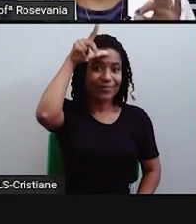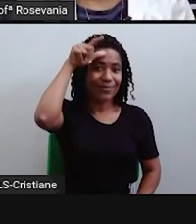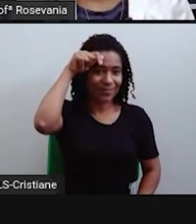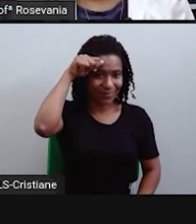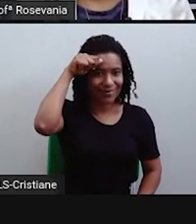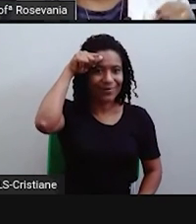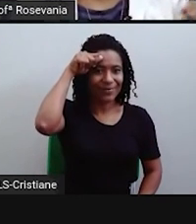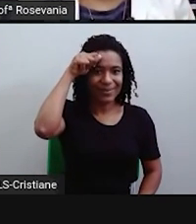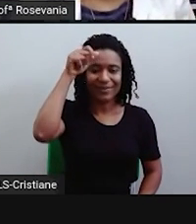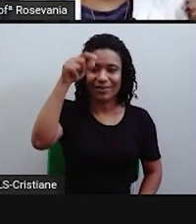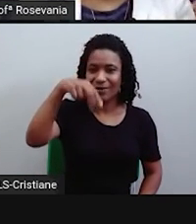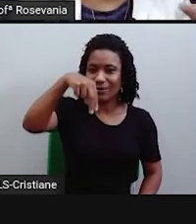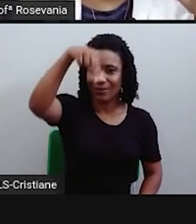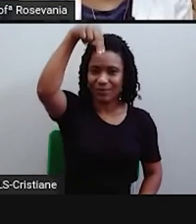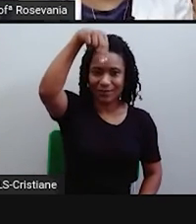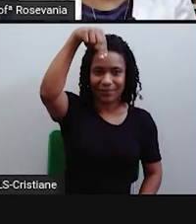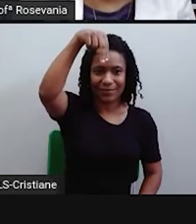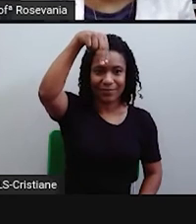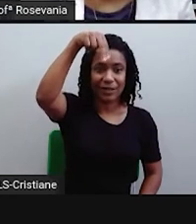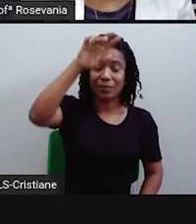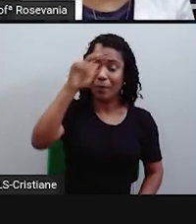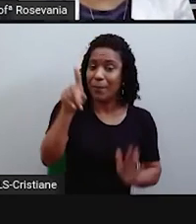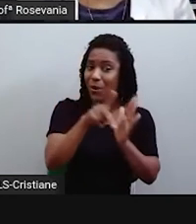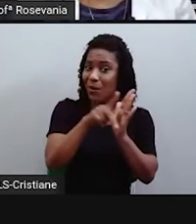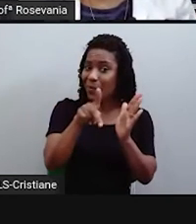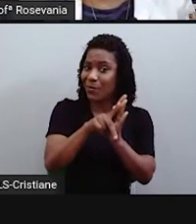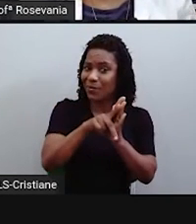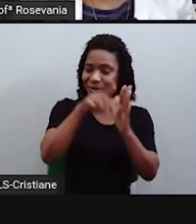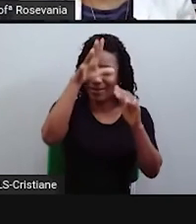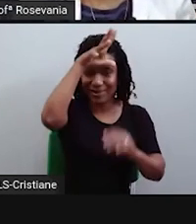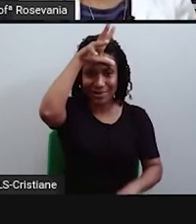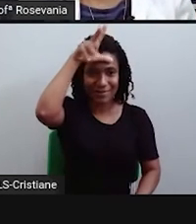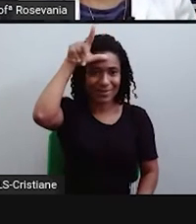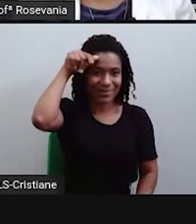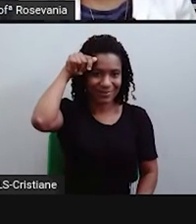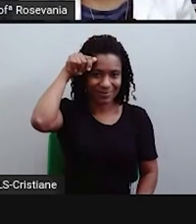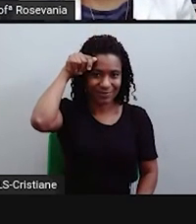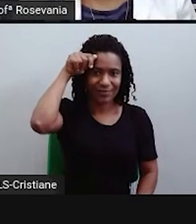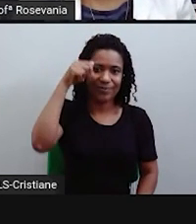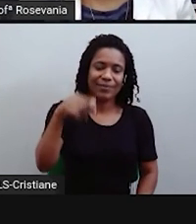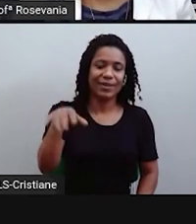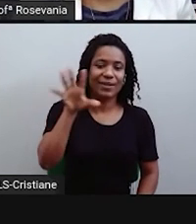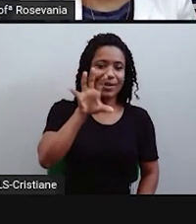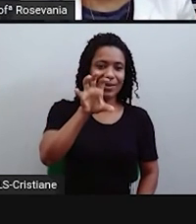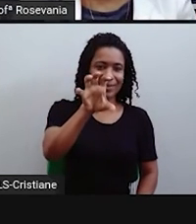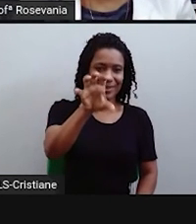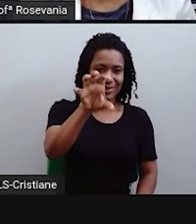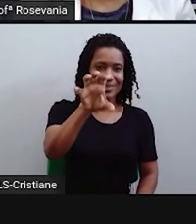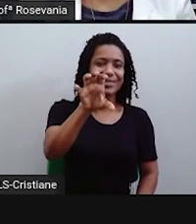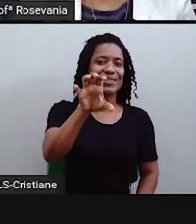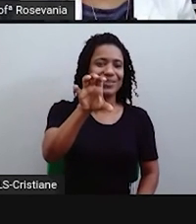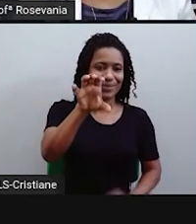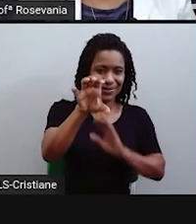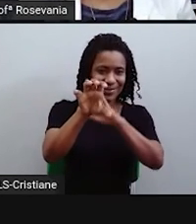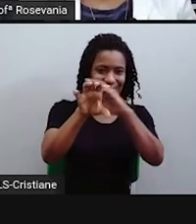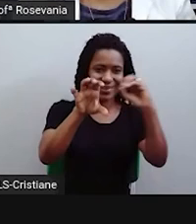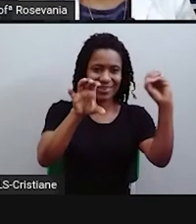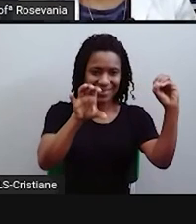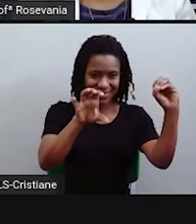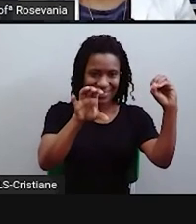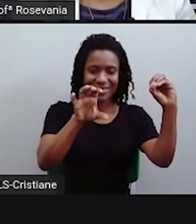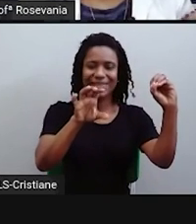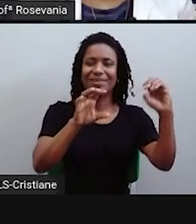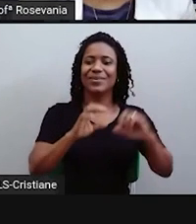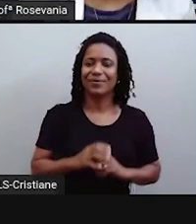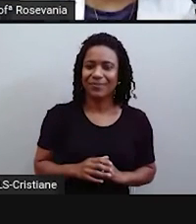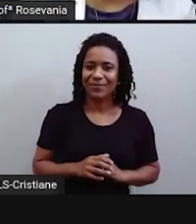é mais região Norte, aqui já é a região da Amazônia. A gente tem aqui, continua sendo a região Centro-Oeste, mas agora